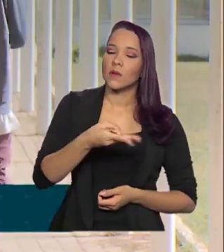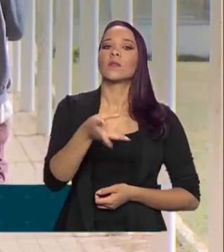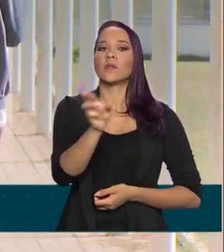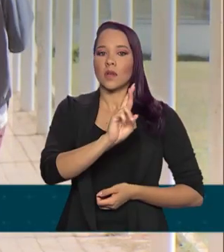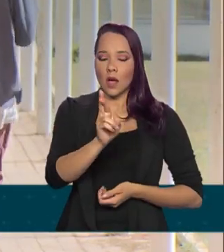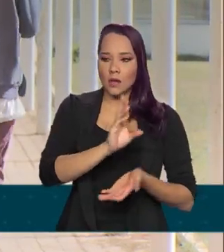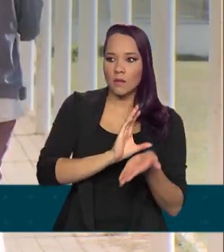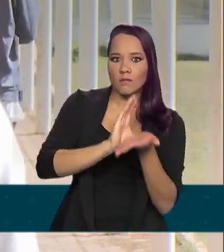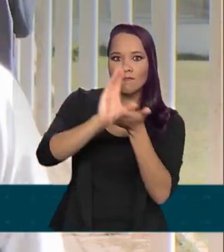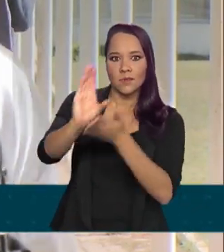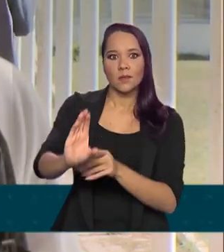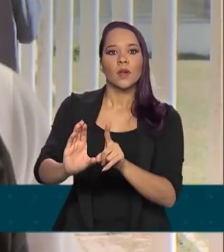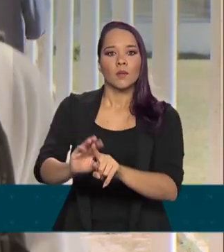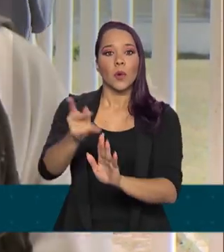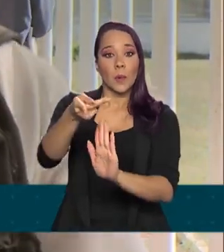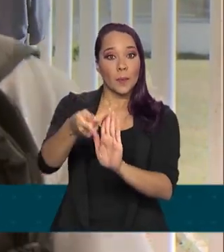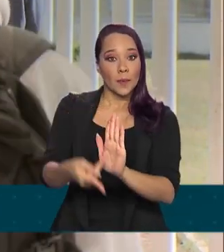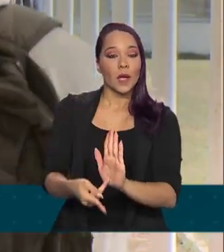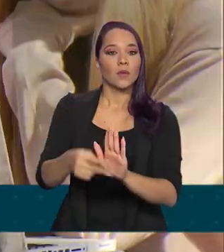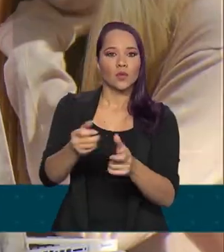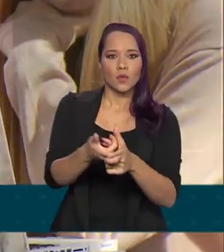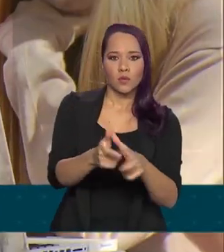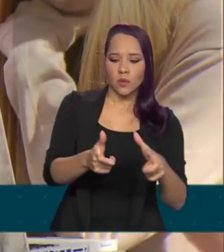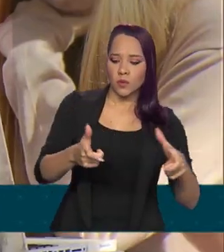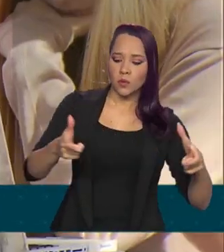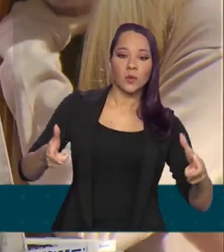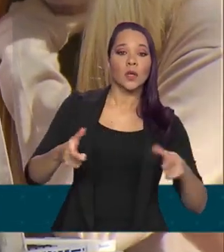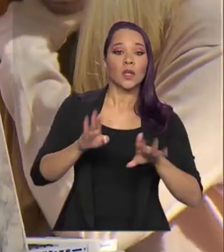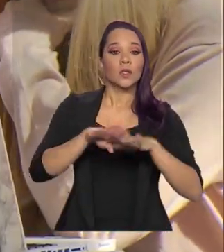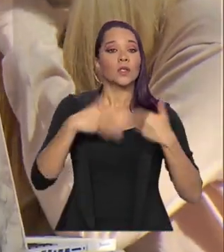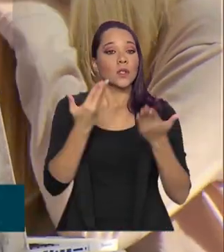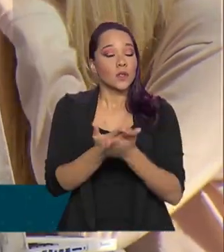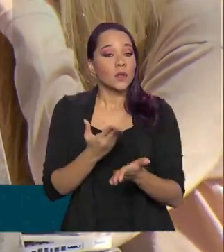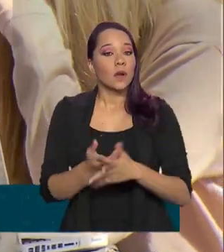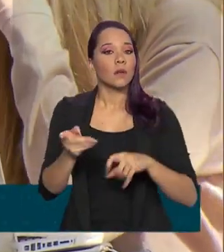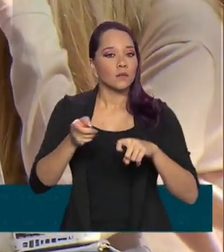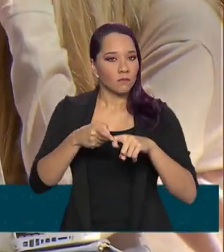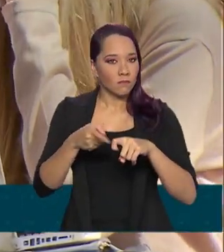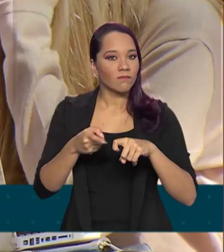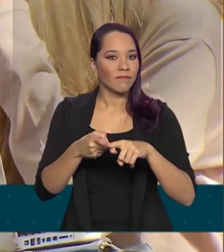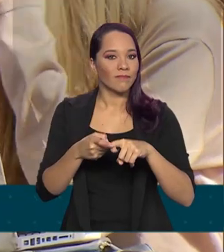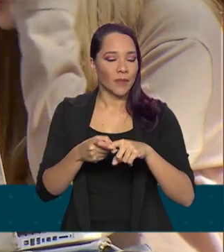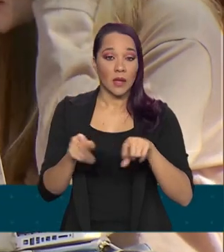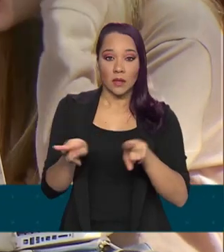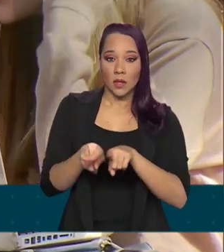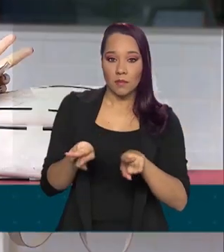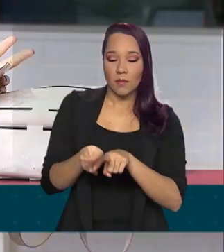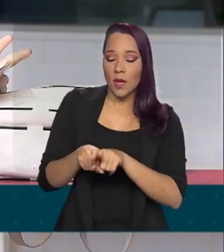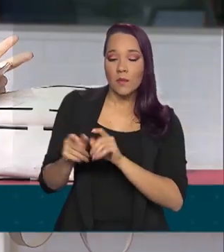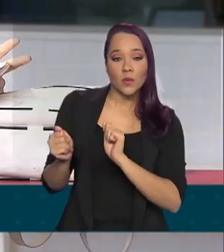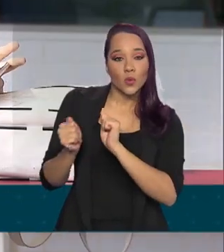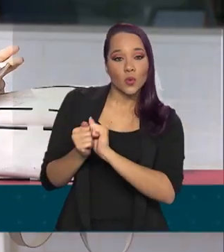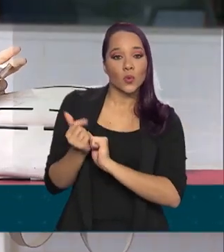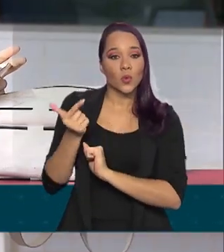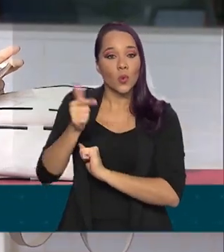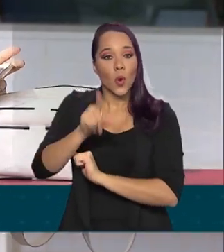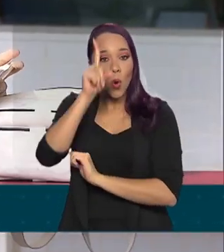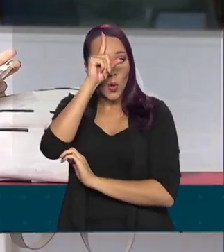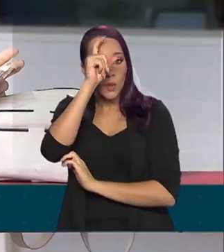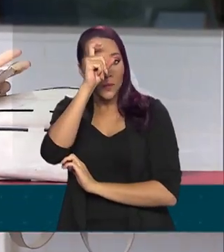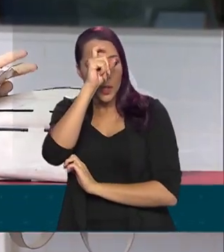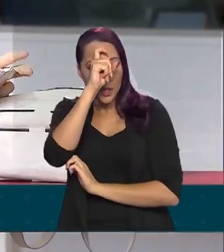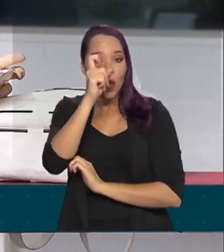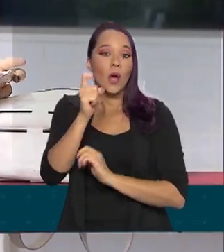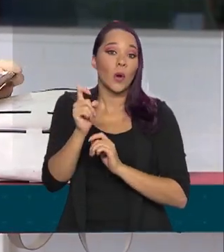serão destinados para o plano de expansão de escolas médicas e para parcerias com hospitais